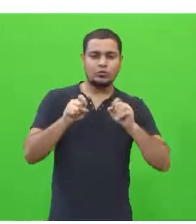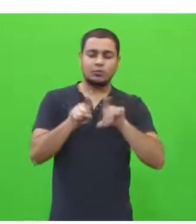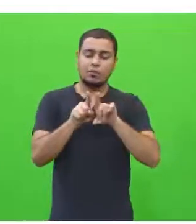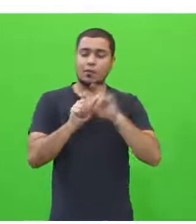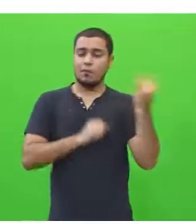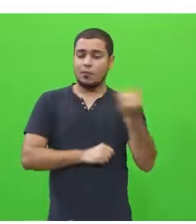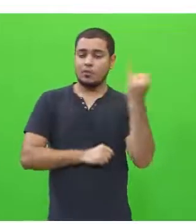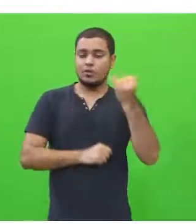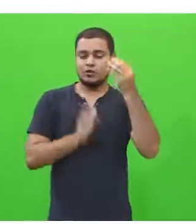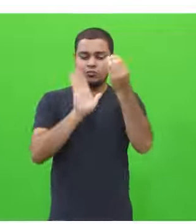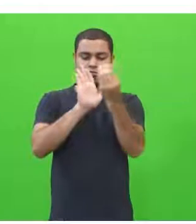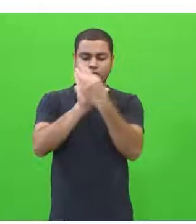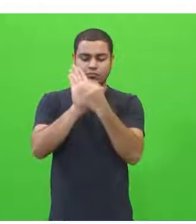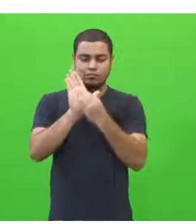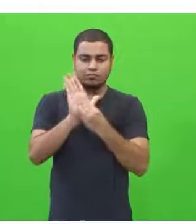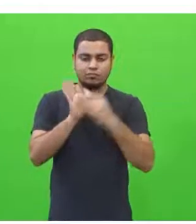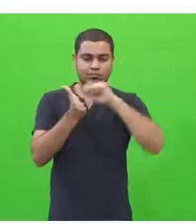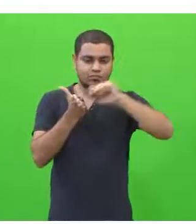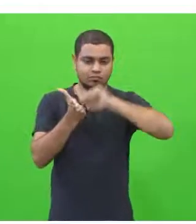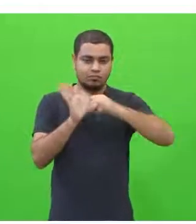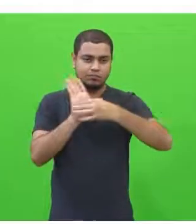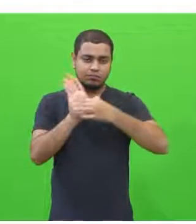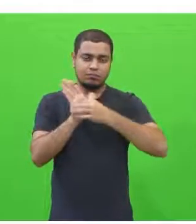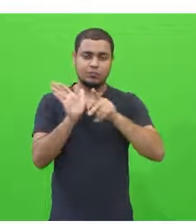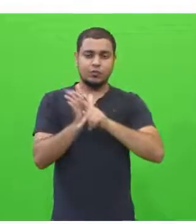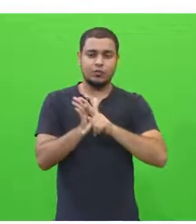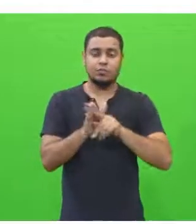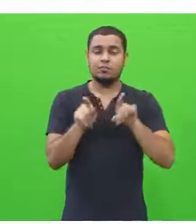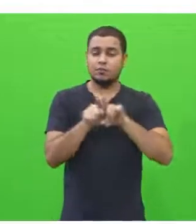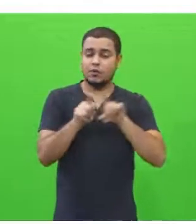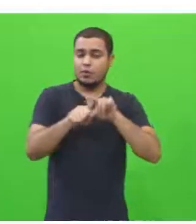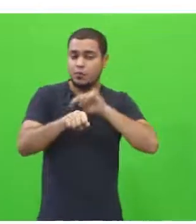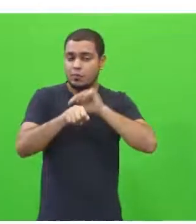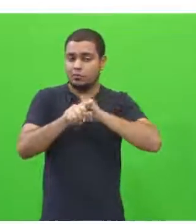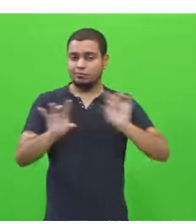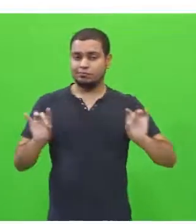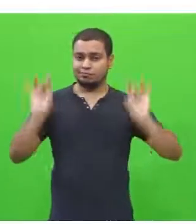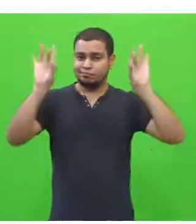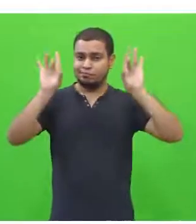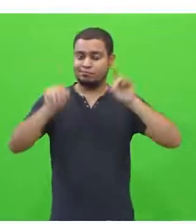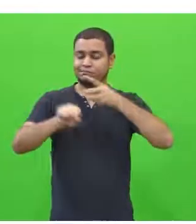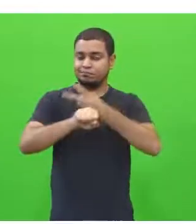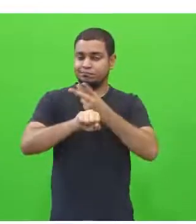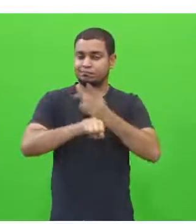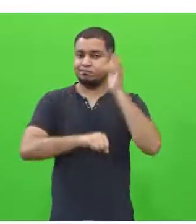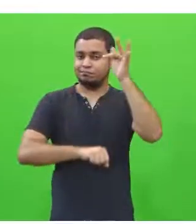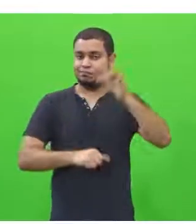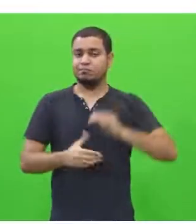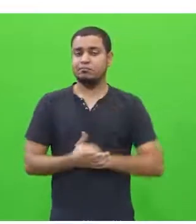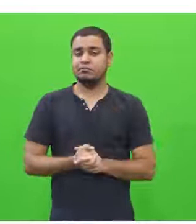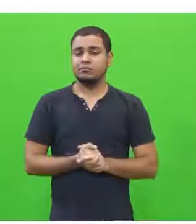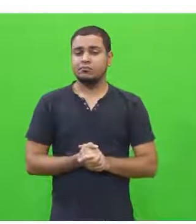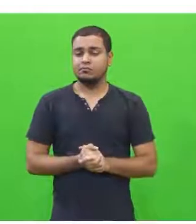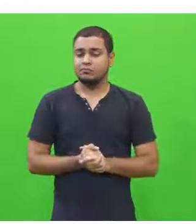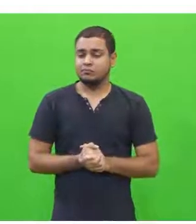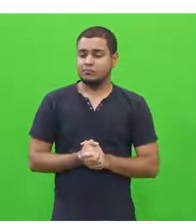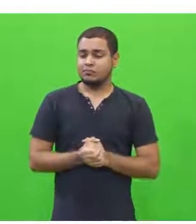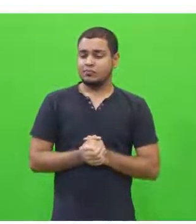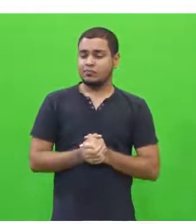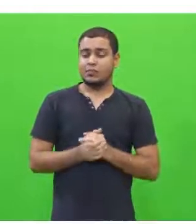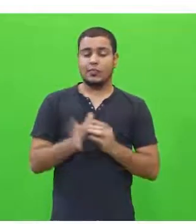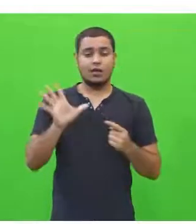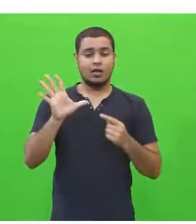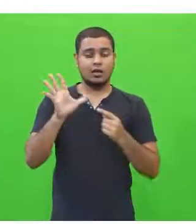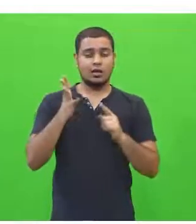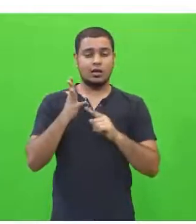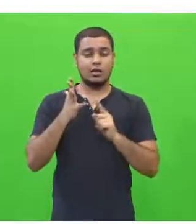para a construção da argumentação. Também vai ter um momento especial para esta competência. E, fechando, competência